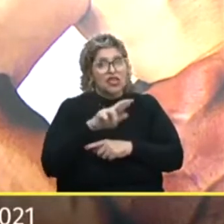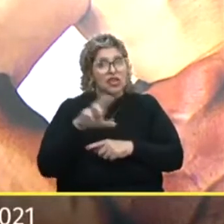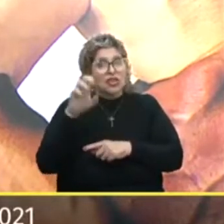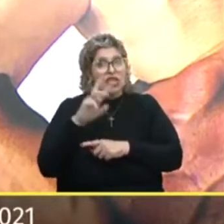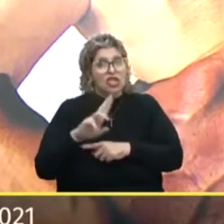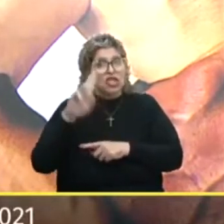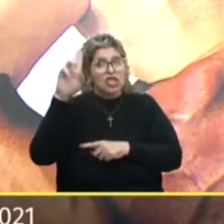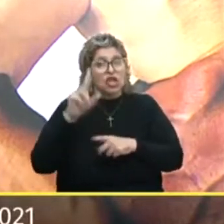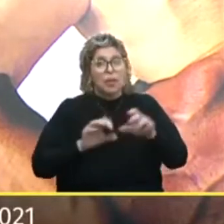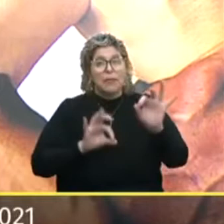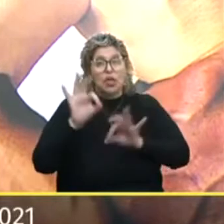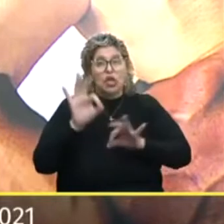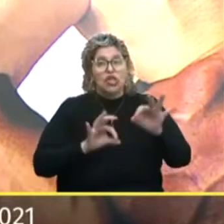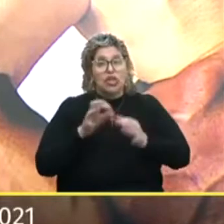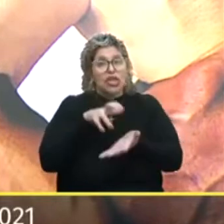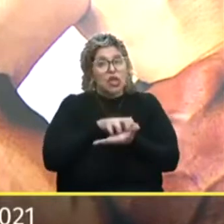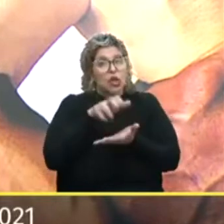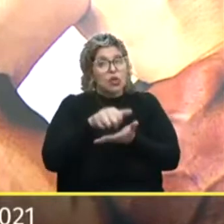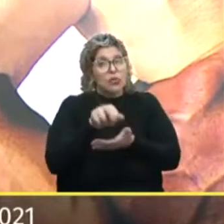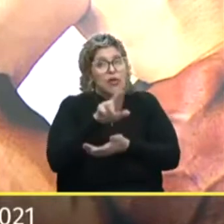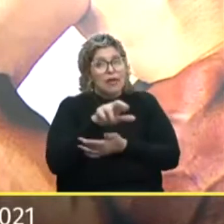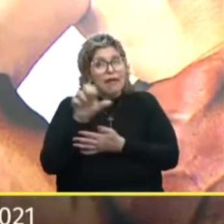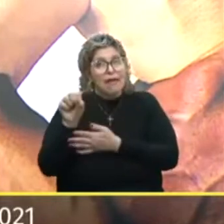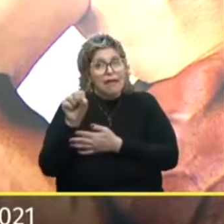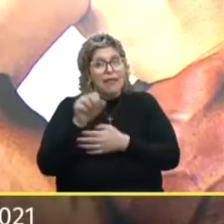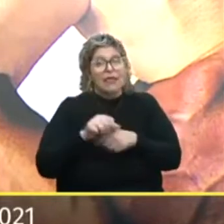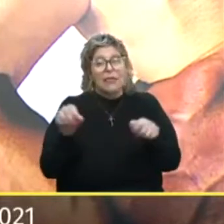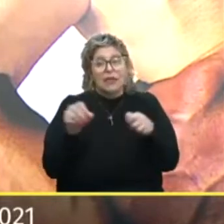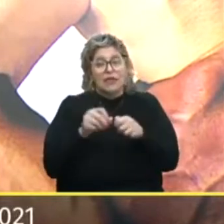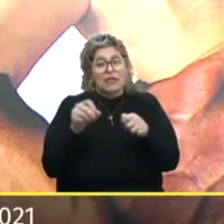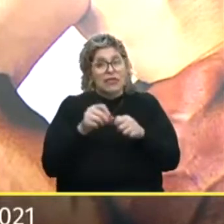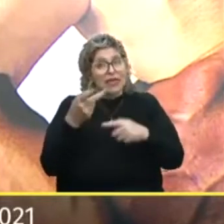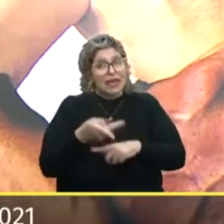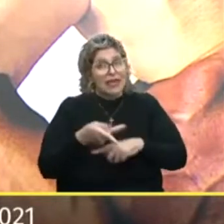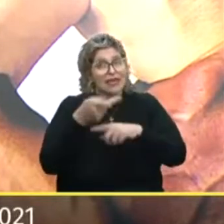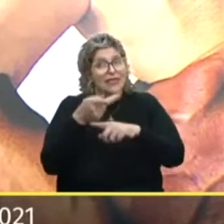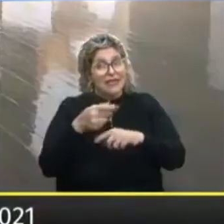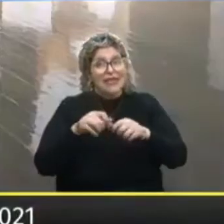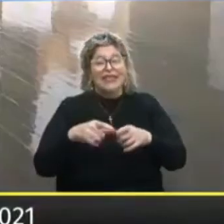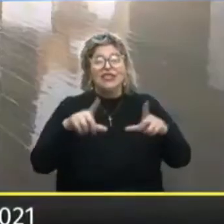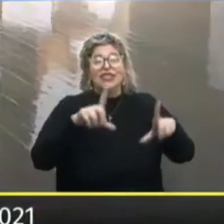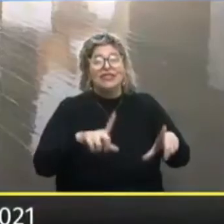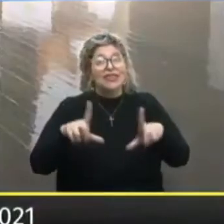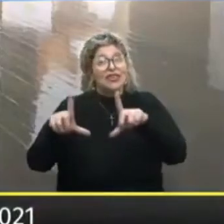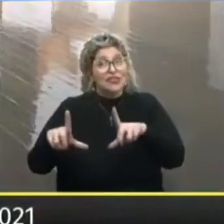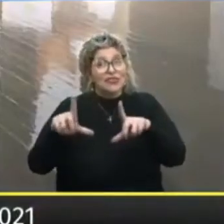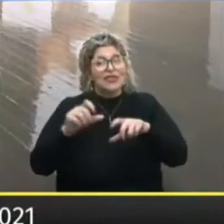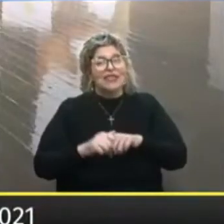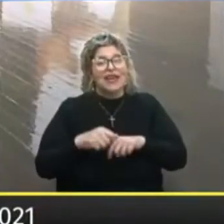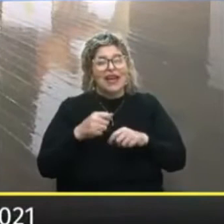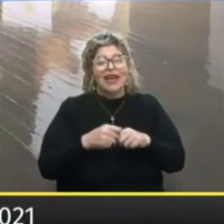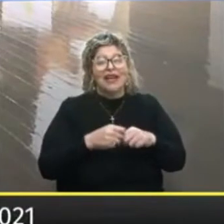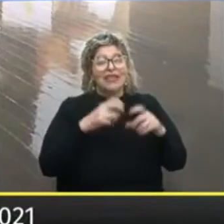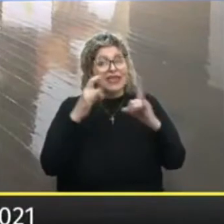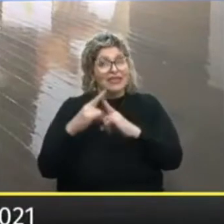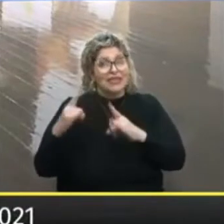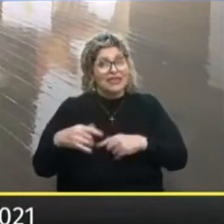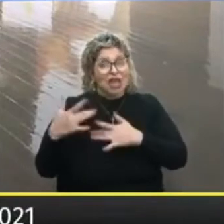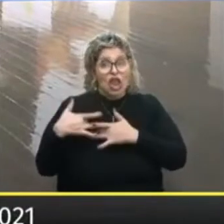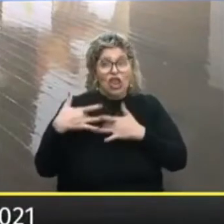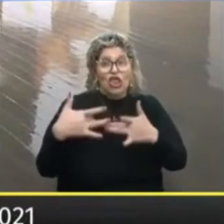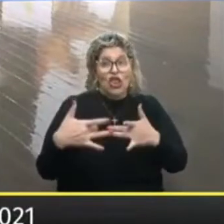Diretor do projeto Consumidor RS Para fazerem a entrega Dos certificados As entidades